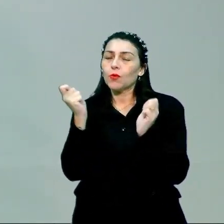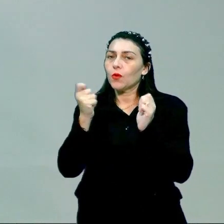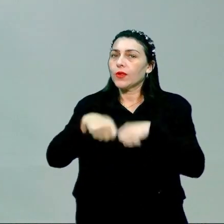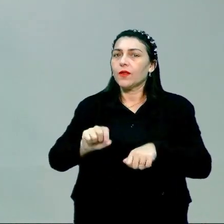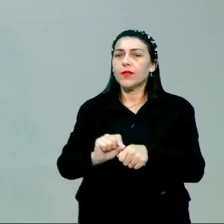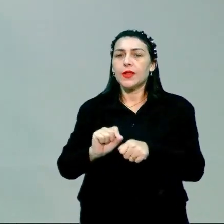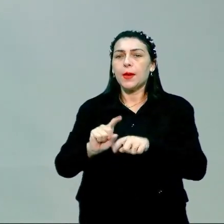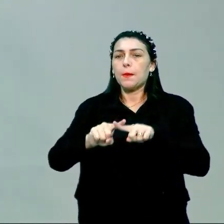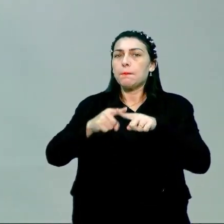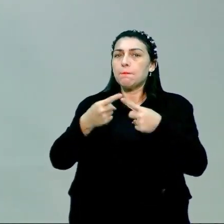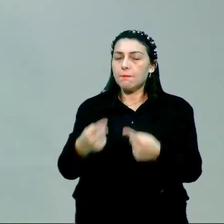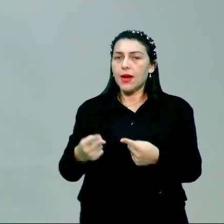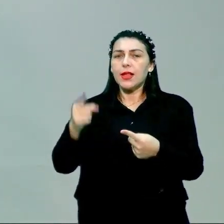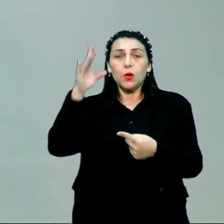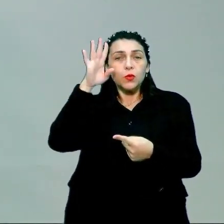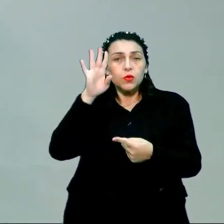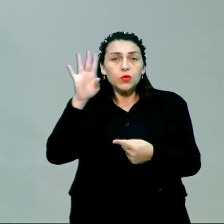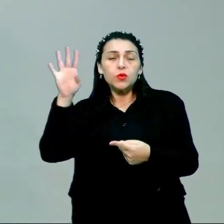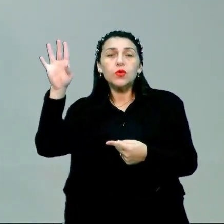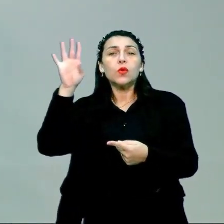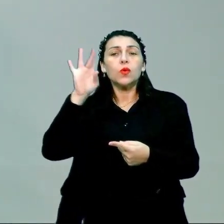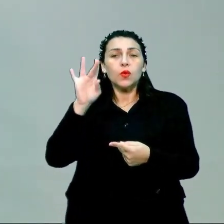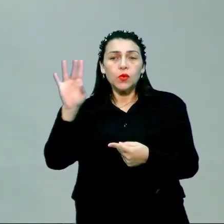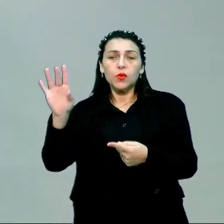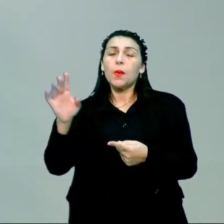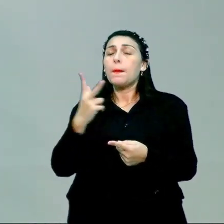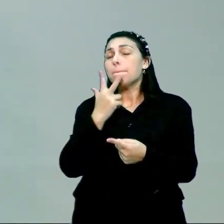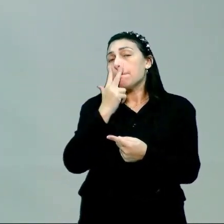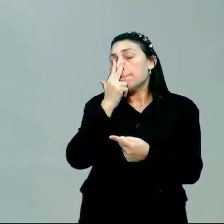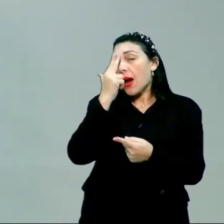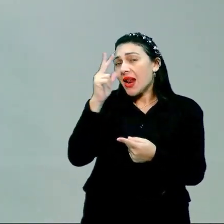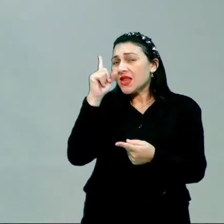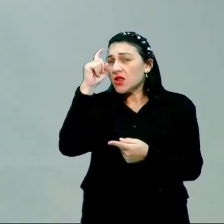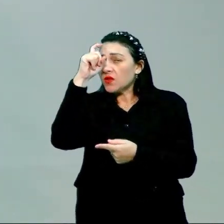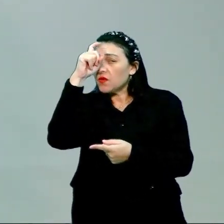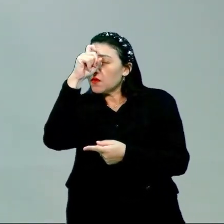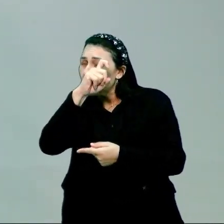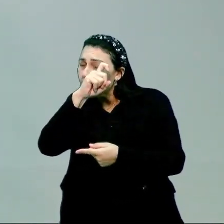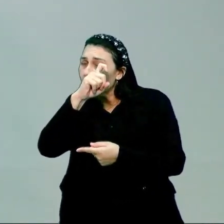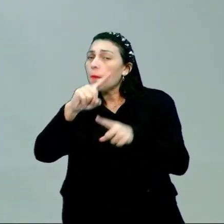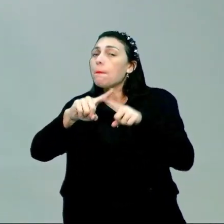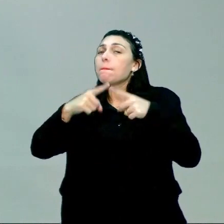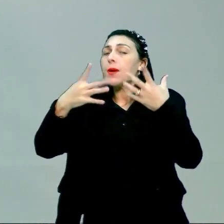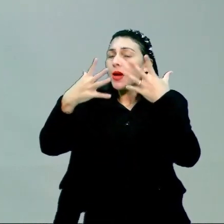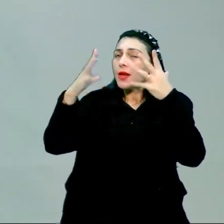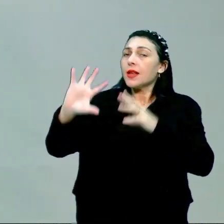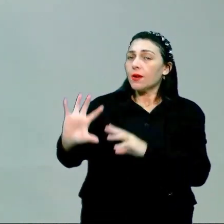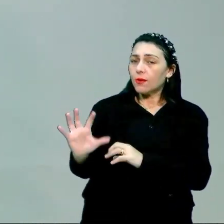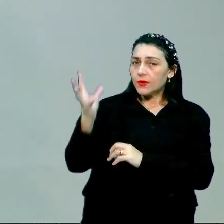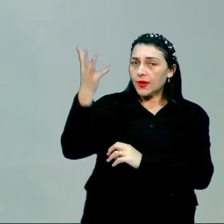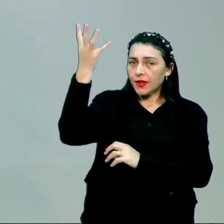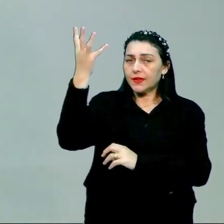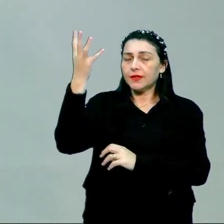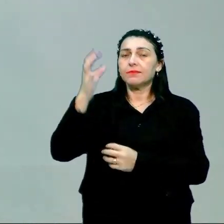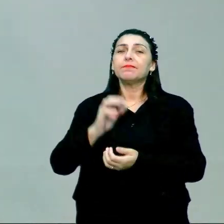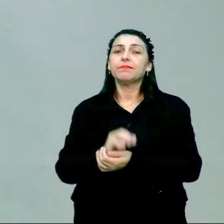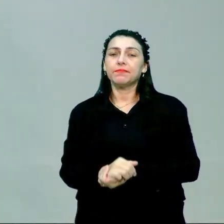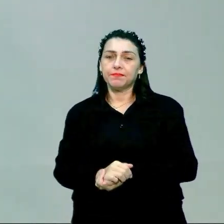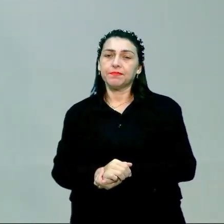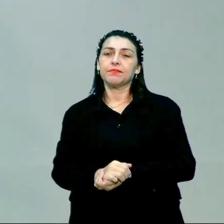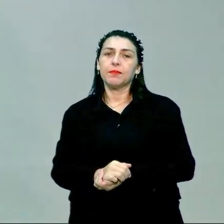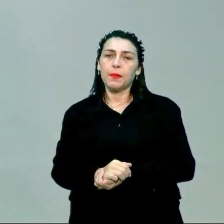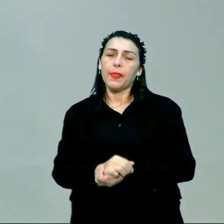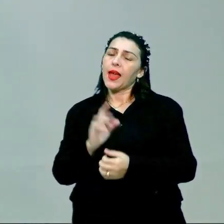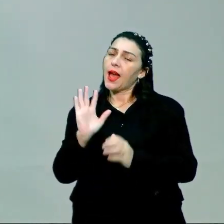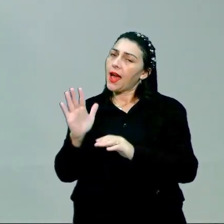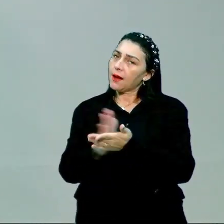verdade não é. Utopia é um sonho que ele parece ser tão distante que é quase desacreditado que em